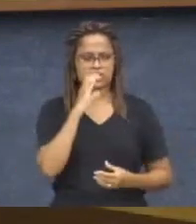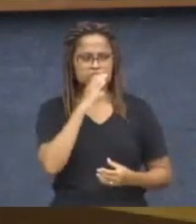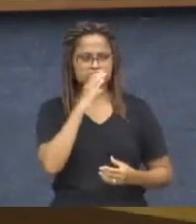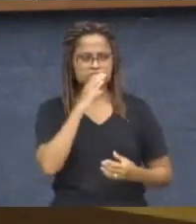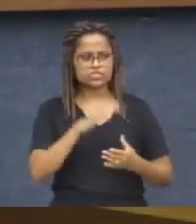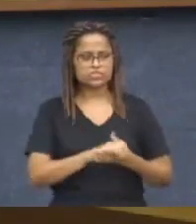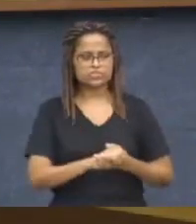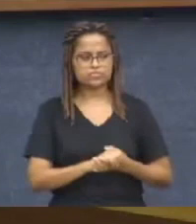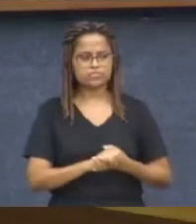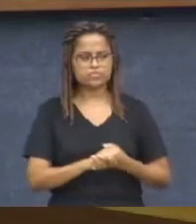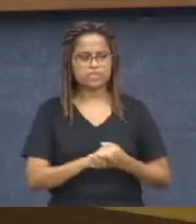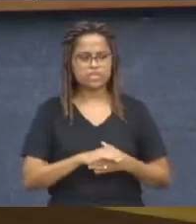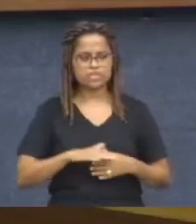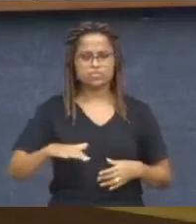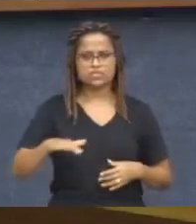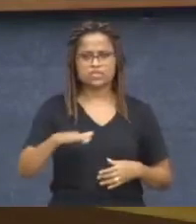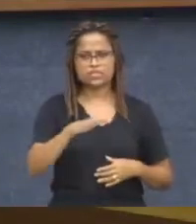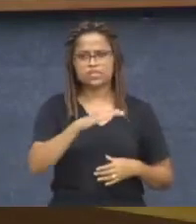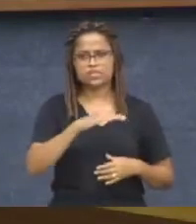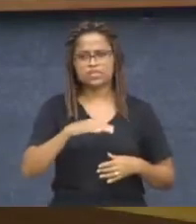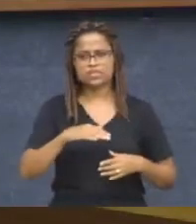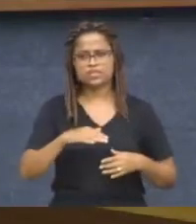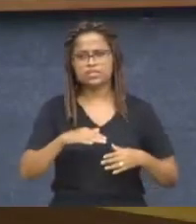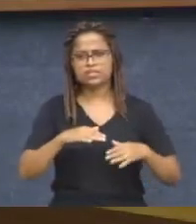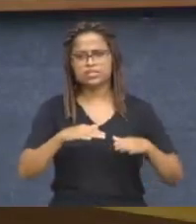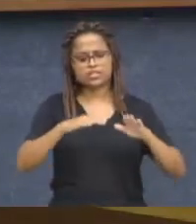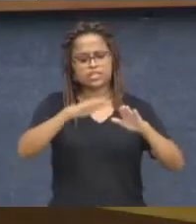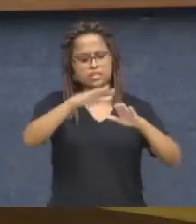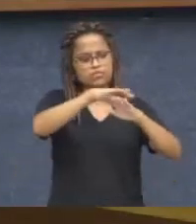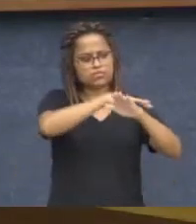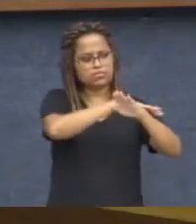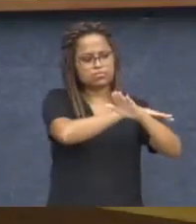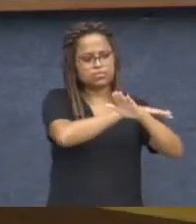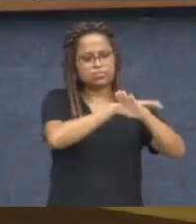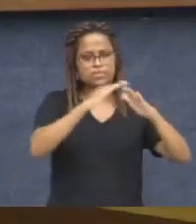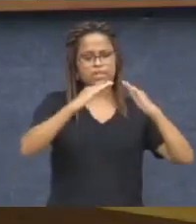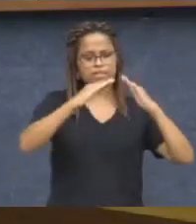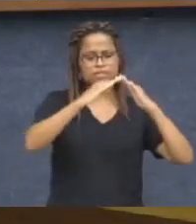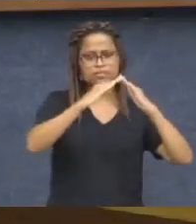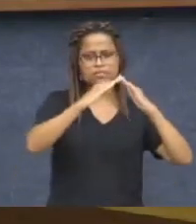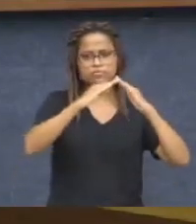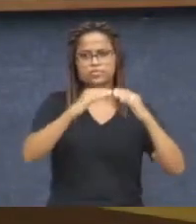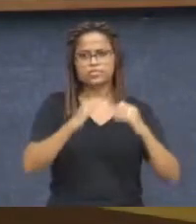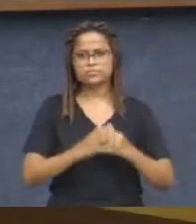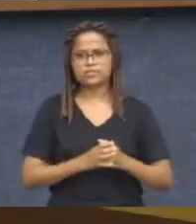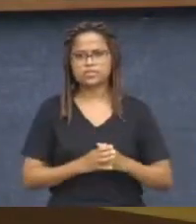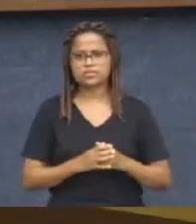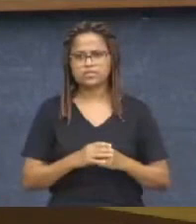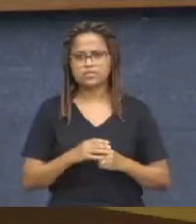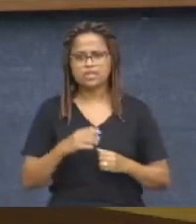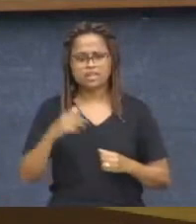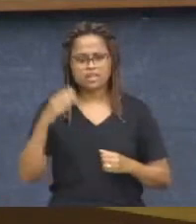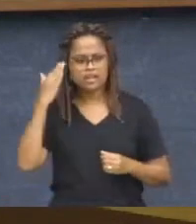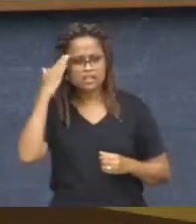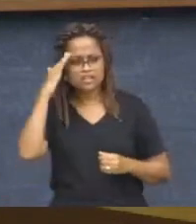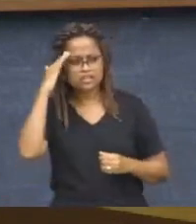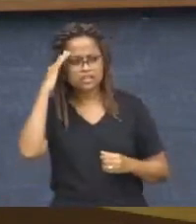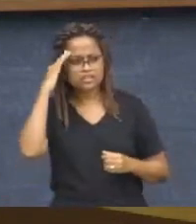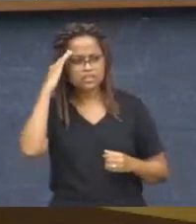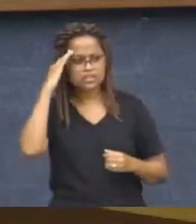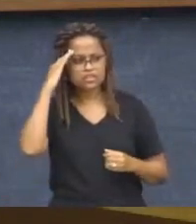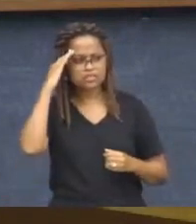área que foi coberta por essas placas é entendida, em vários casos, como um aumento do